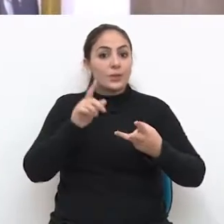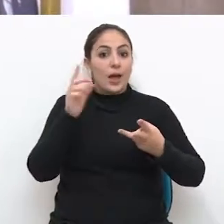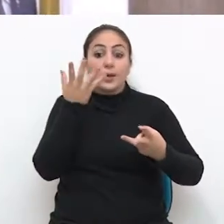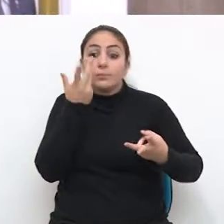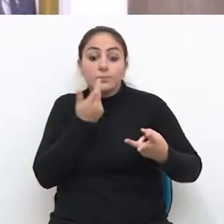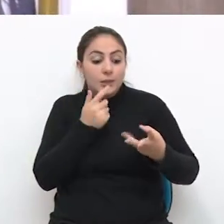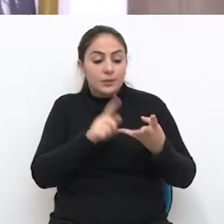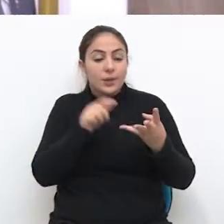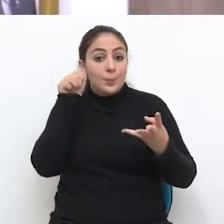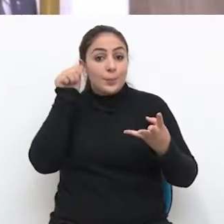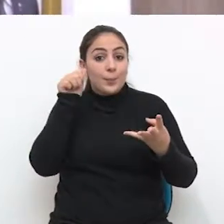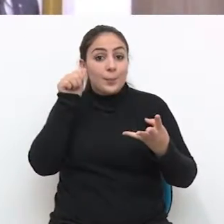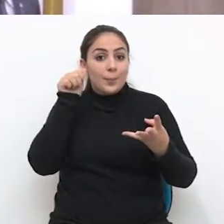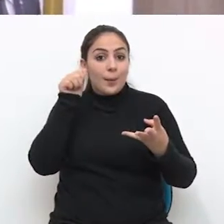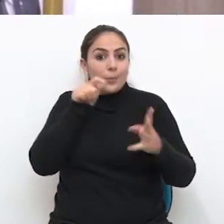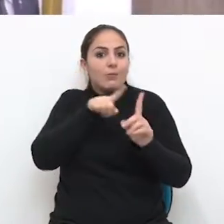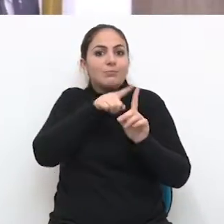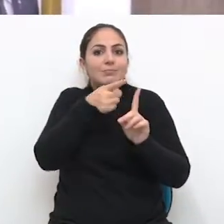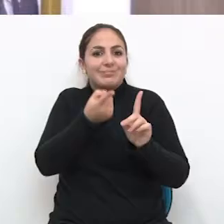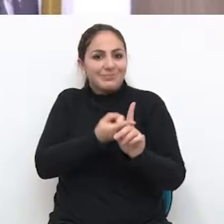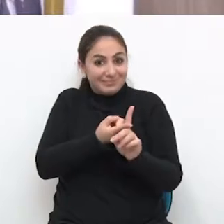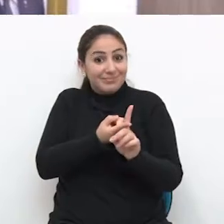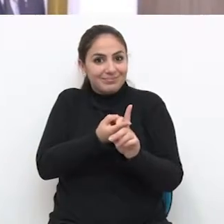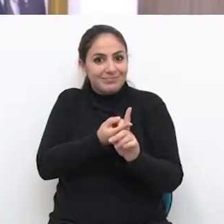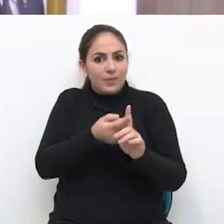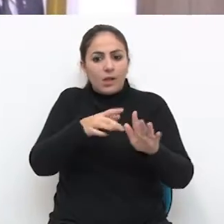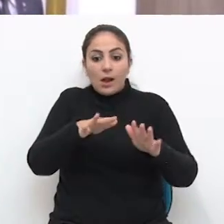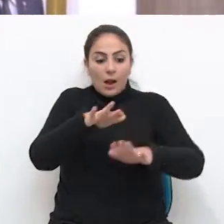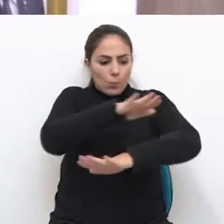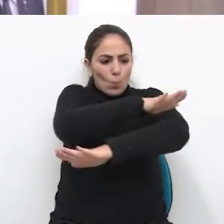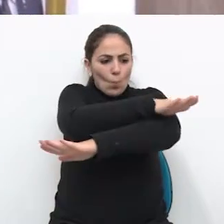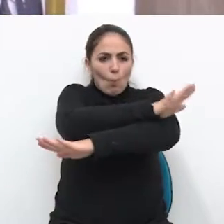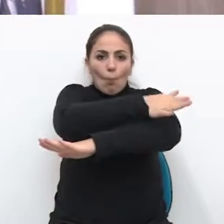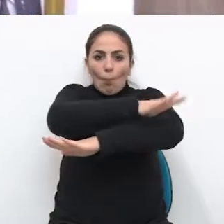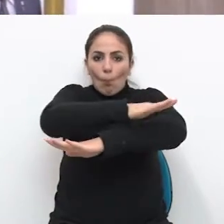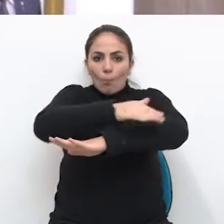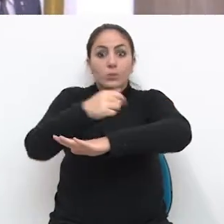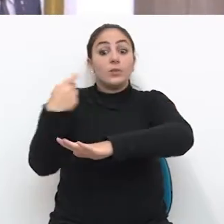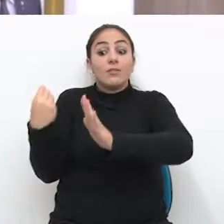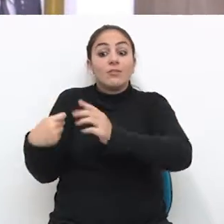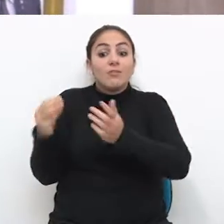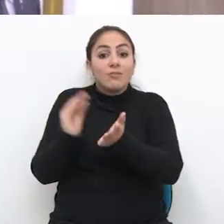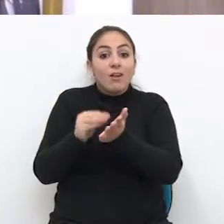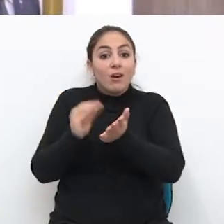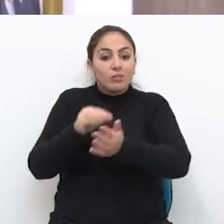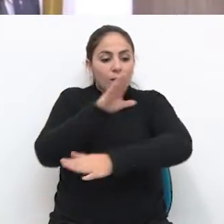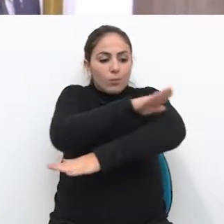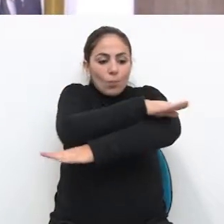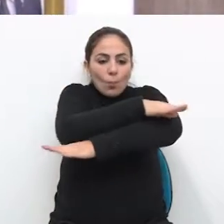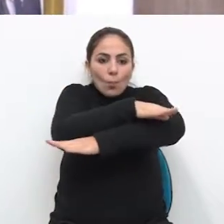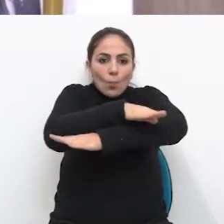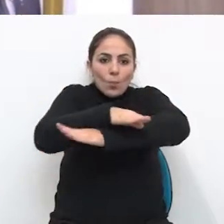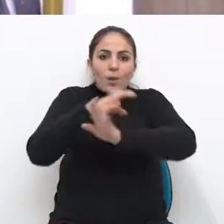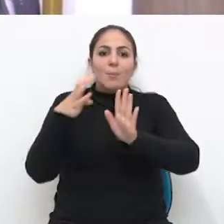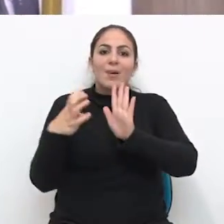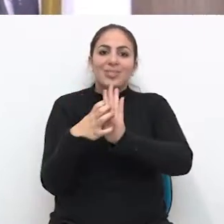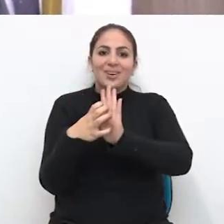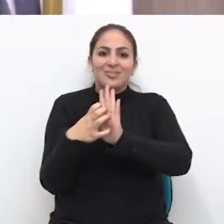a pessoa gestante, né? Porque não há uma padronização de nossas calçadas, não há